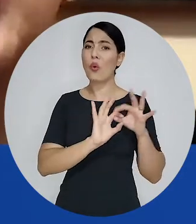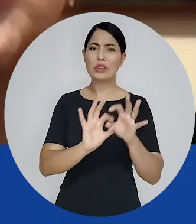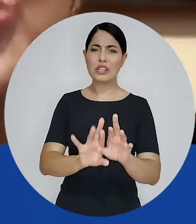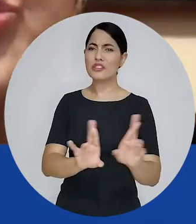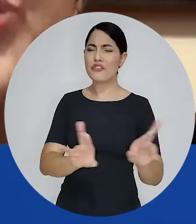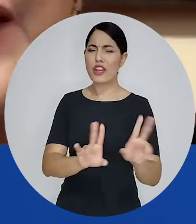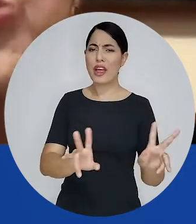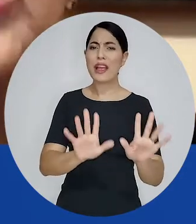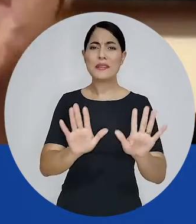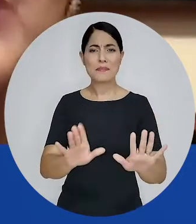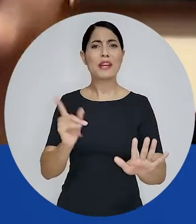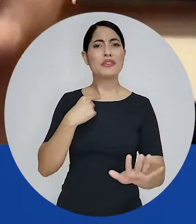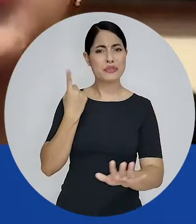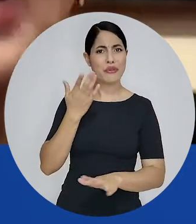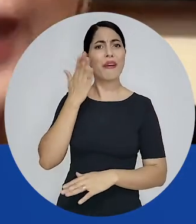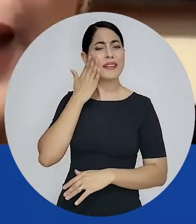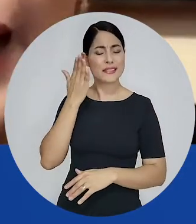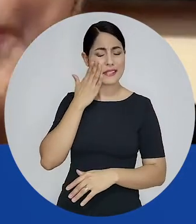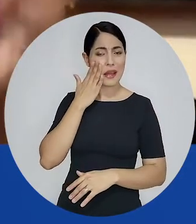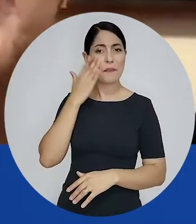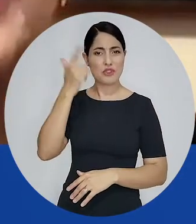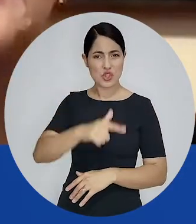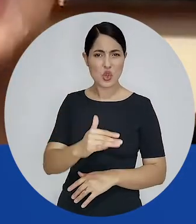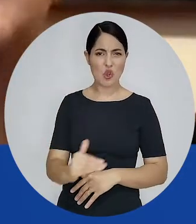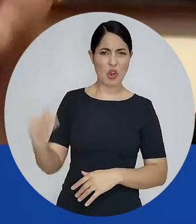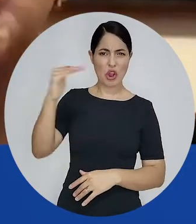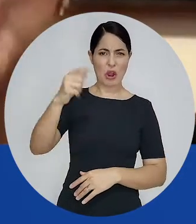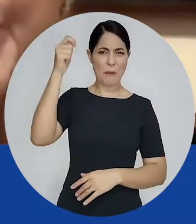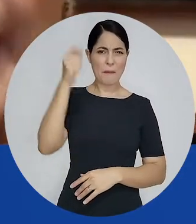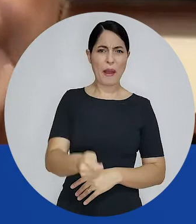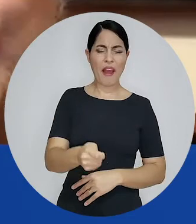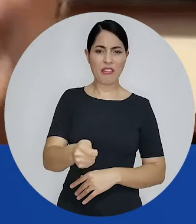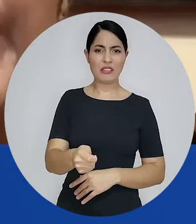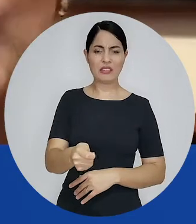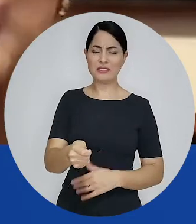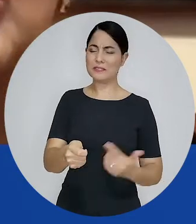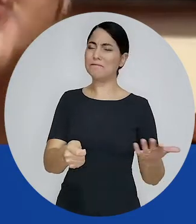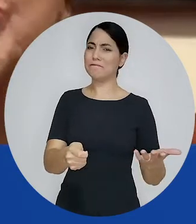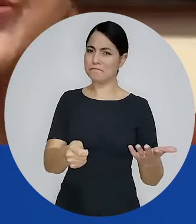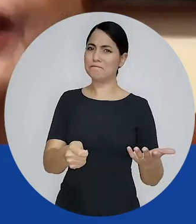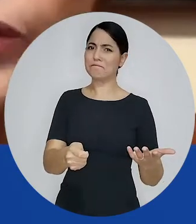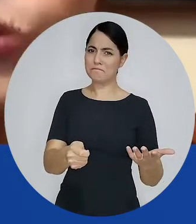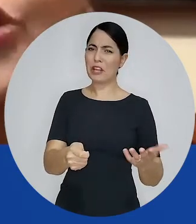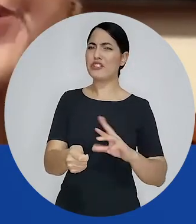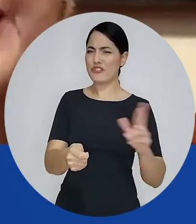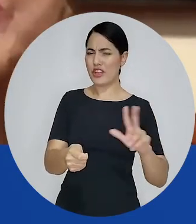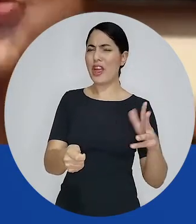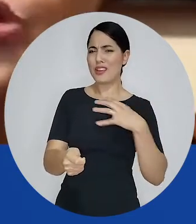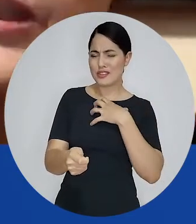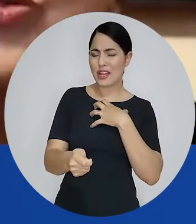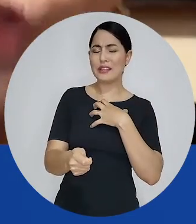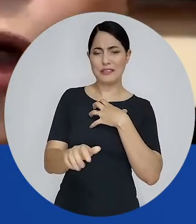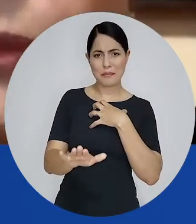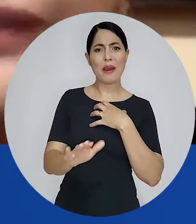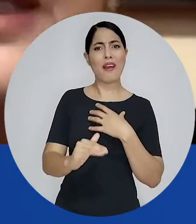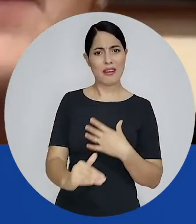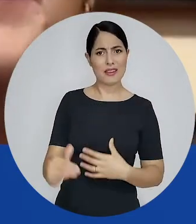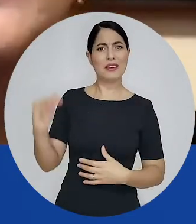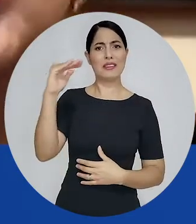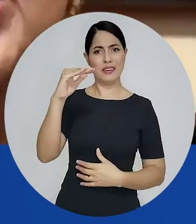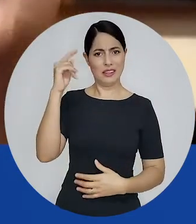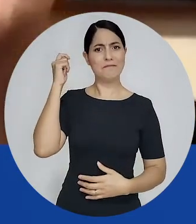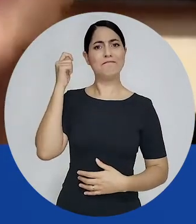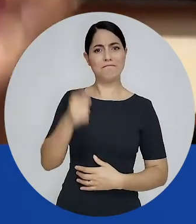agora, em outros termos, também coloca a possibilidade do autoritarismo. Ele é um autoritarismo de outras formas,